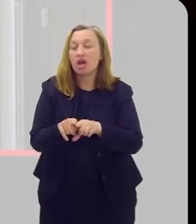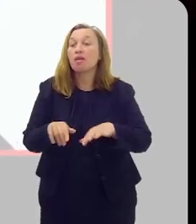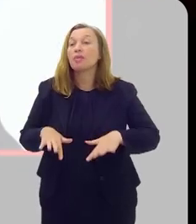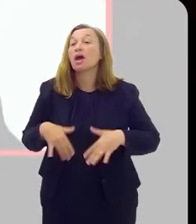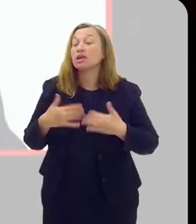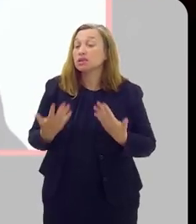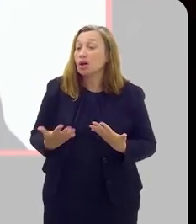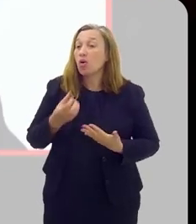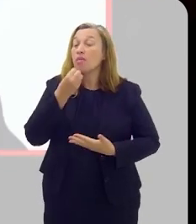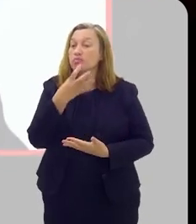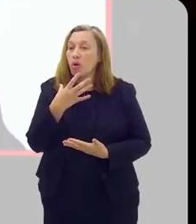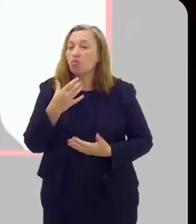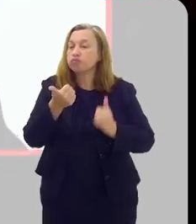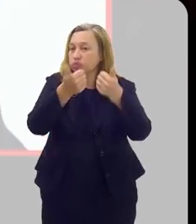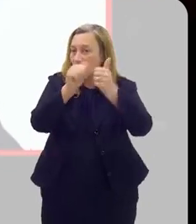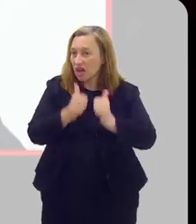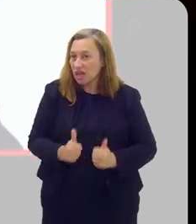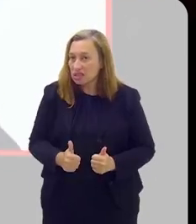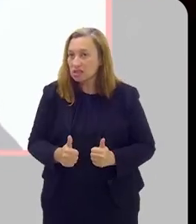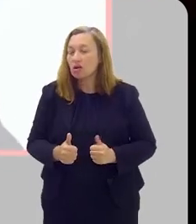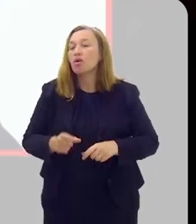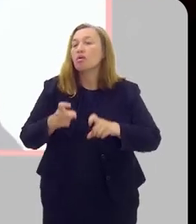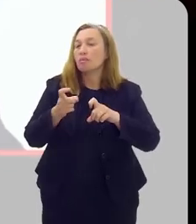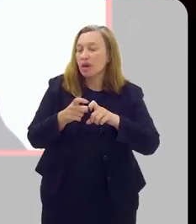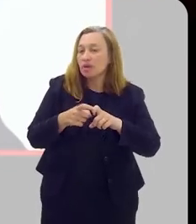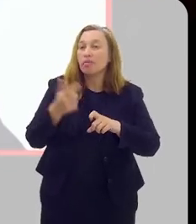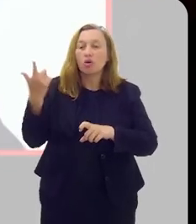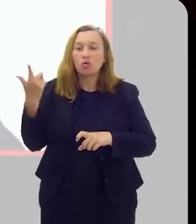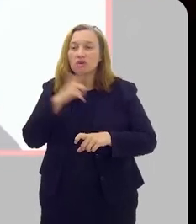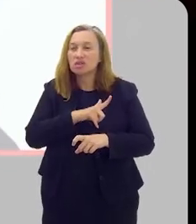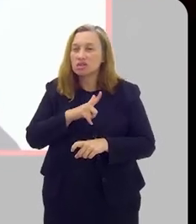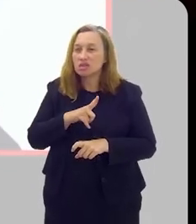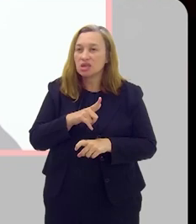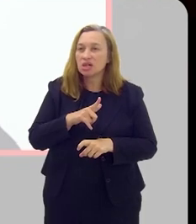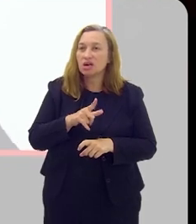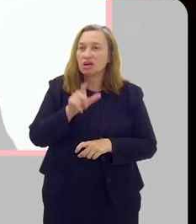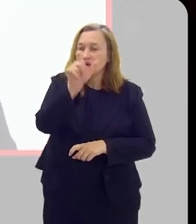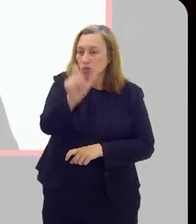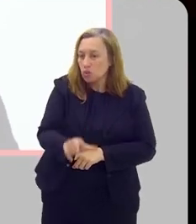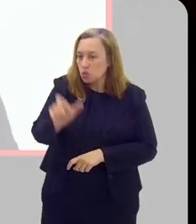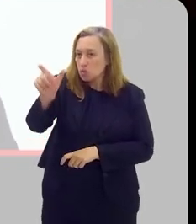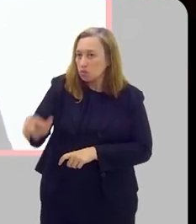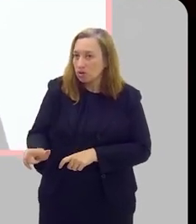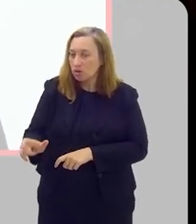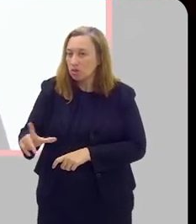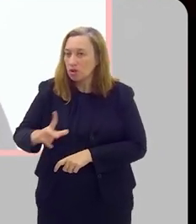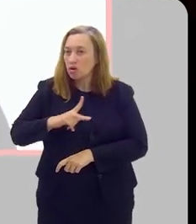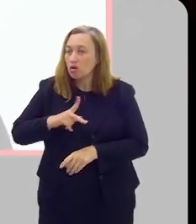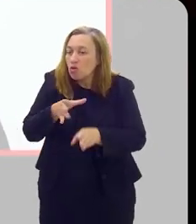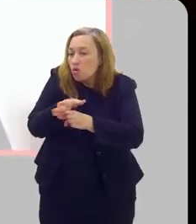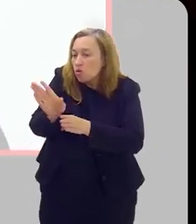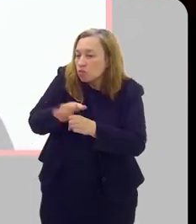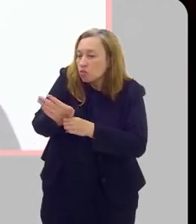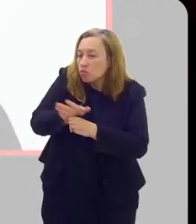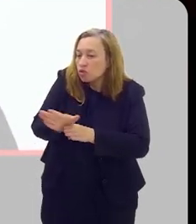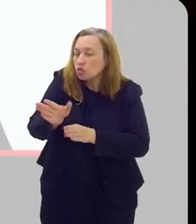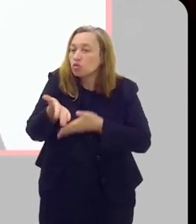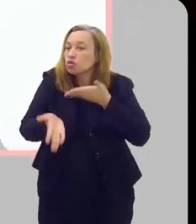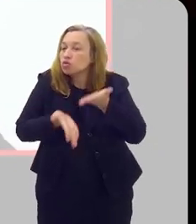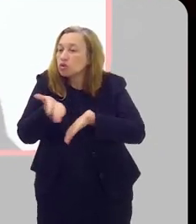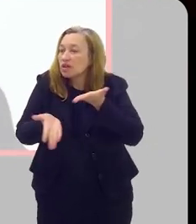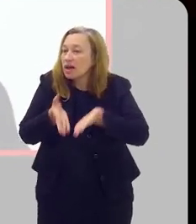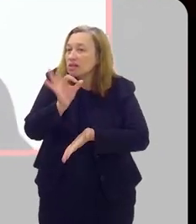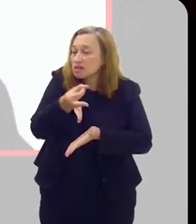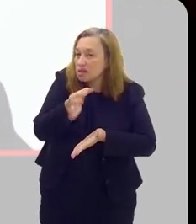câncer, então é sempre bom fazer uma avaliação médica para que consiga de forma individualizada orientar quais são os cuidados